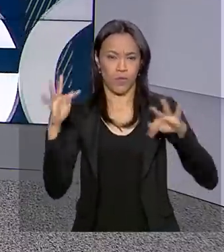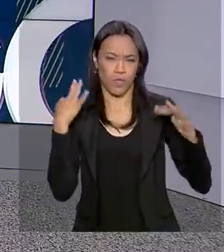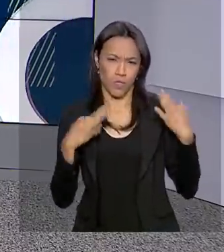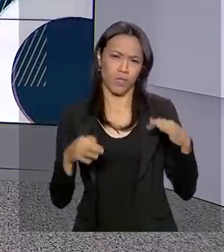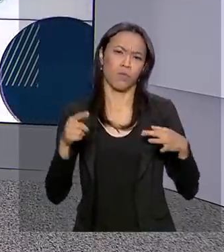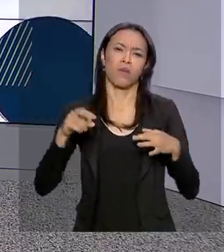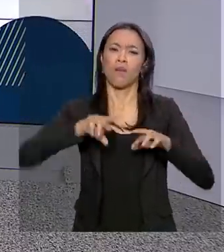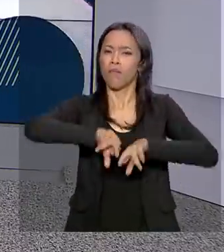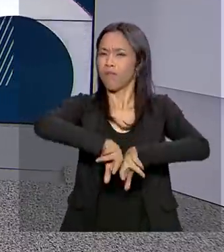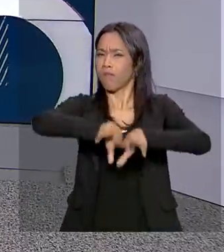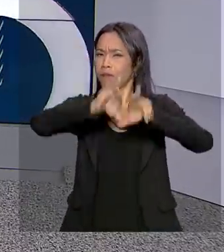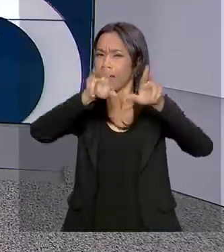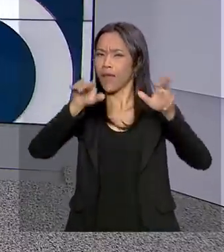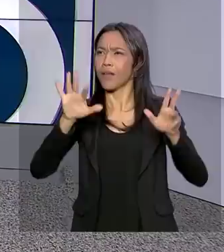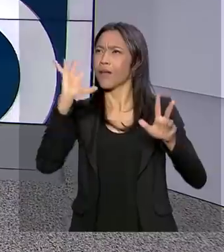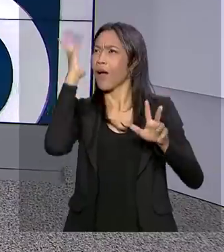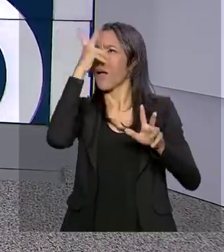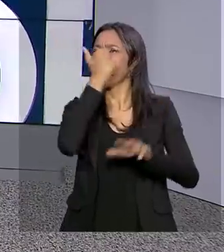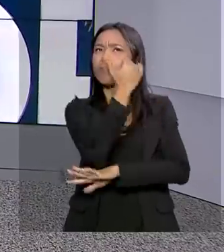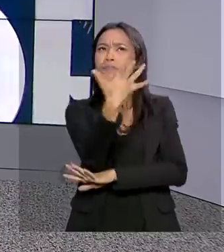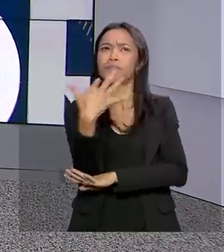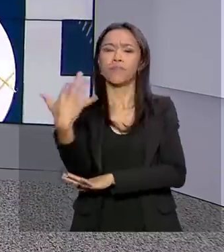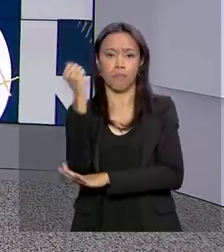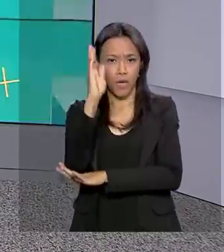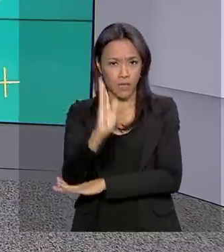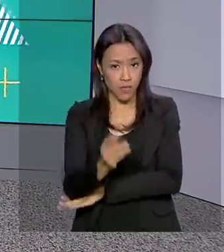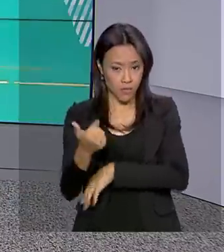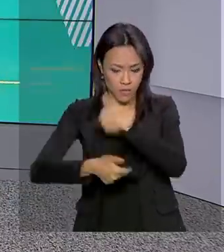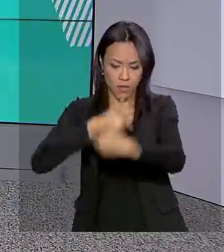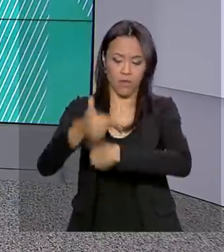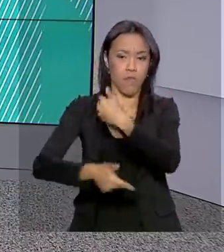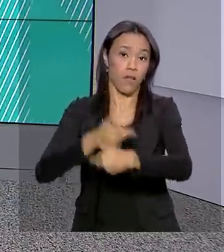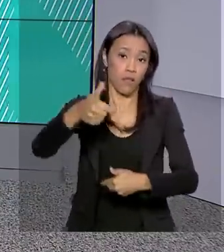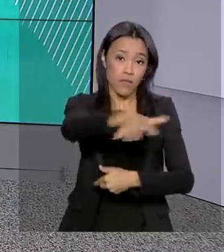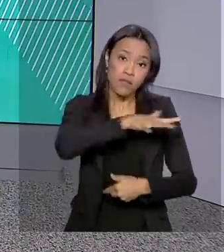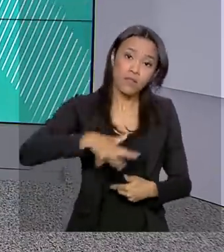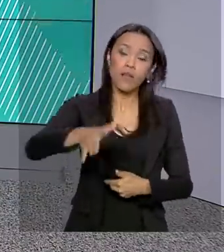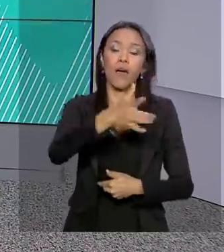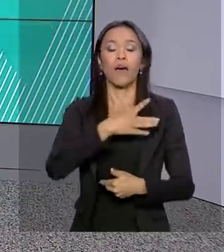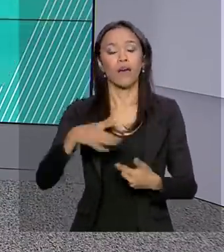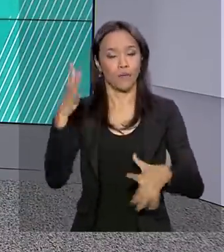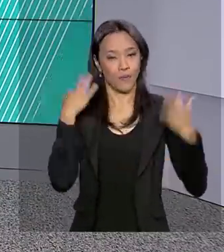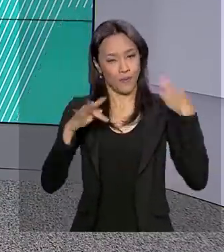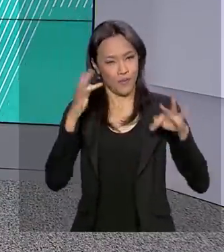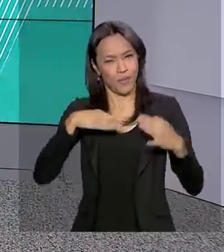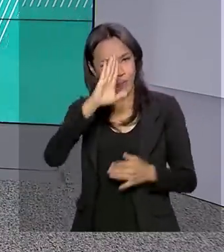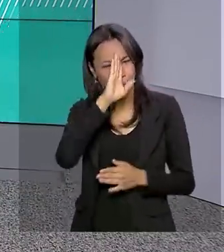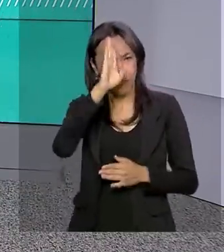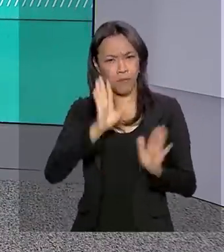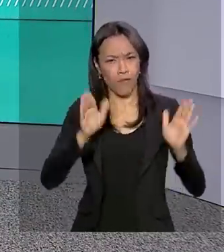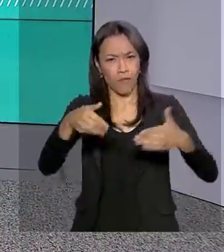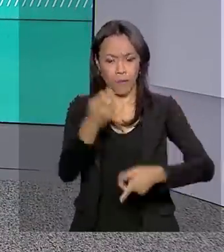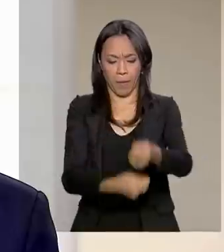belas e variadas paisagens, o Brasil trabalha para que o setor seja um dos principais vetores da economia.